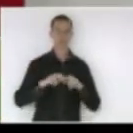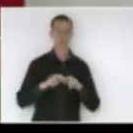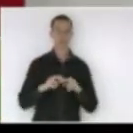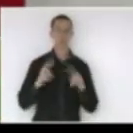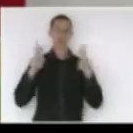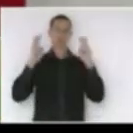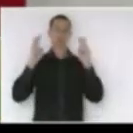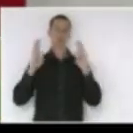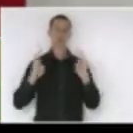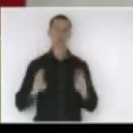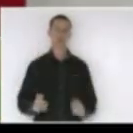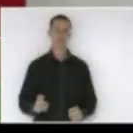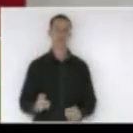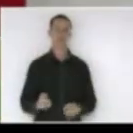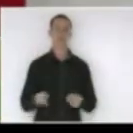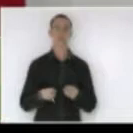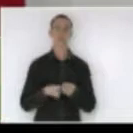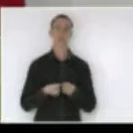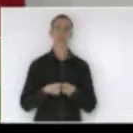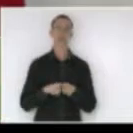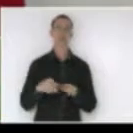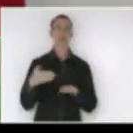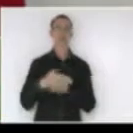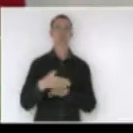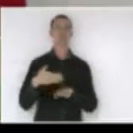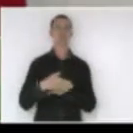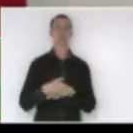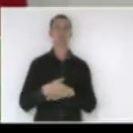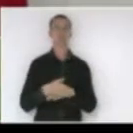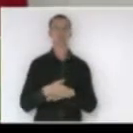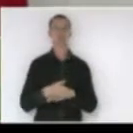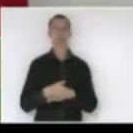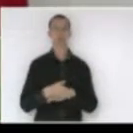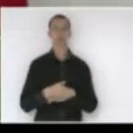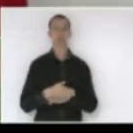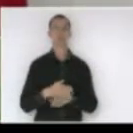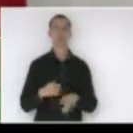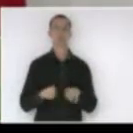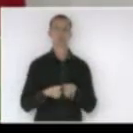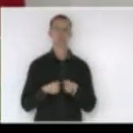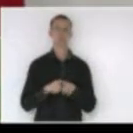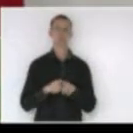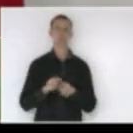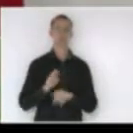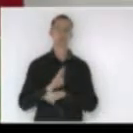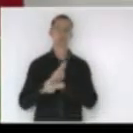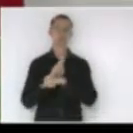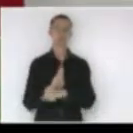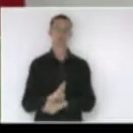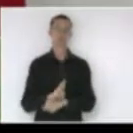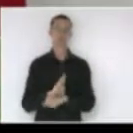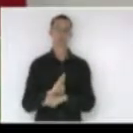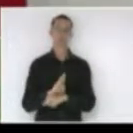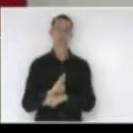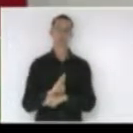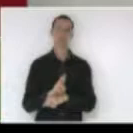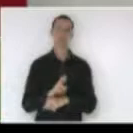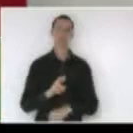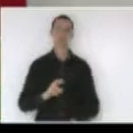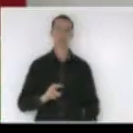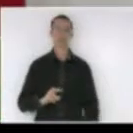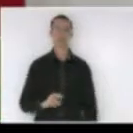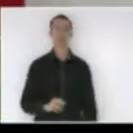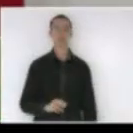abordada e pela participação e pela representatividade que